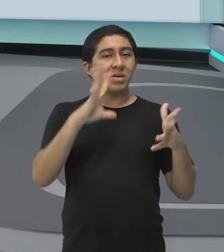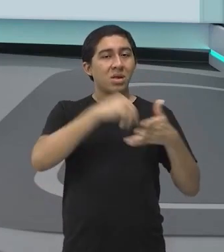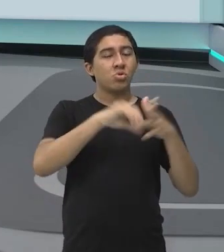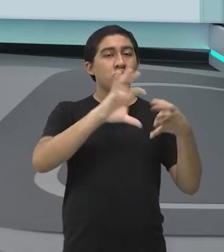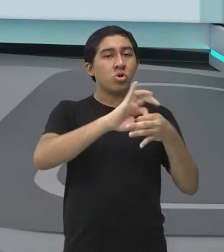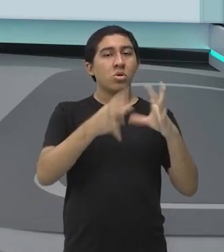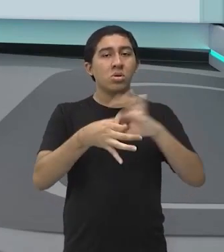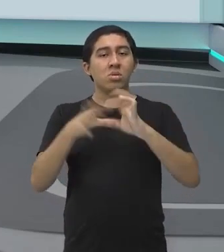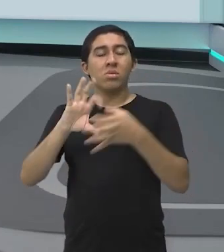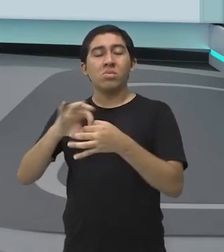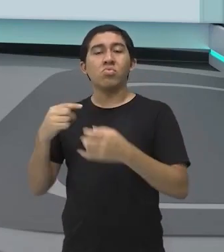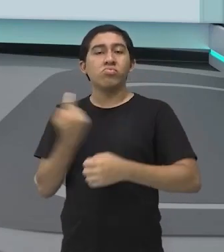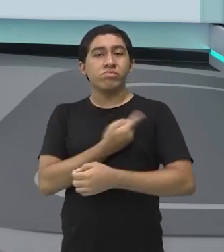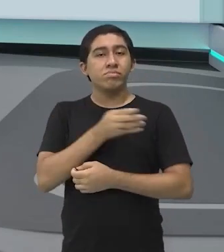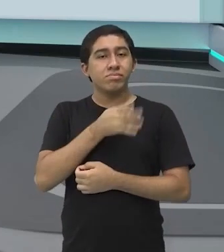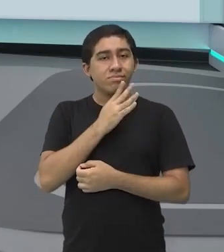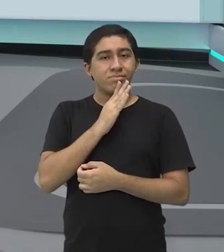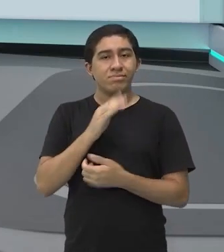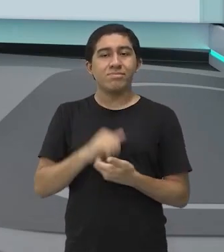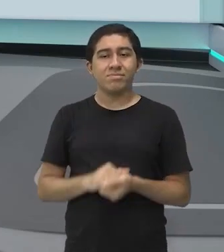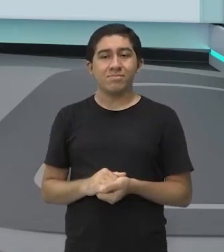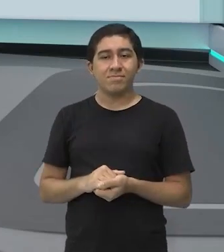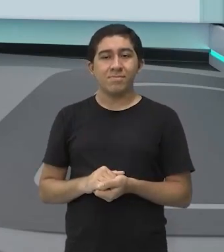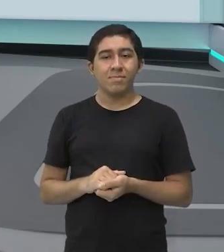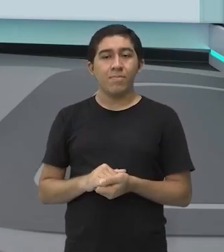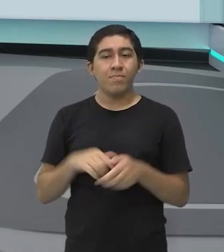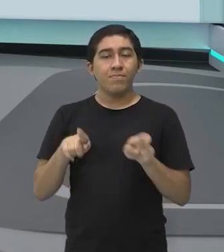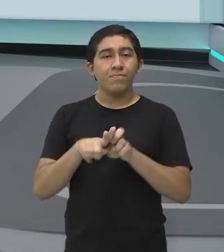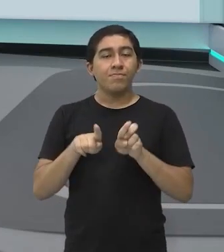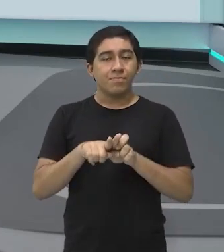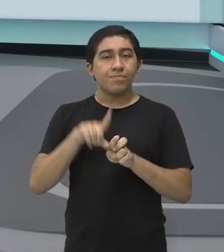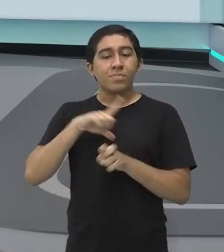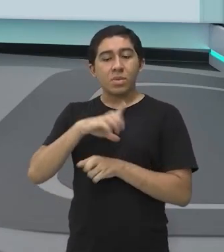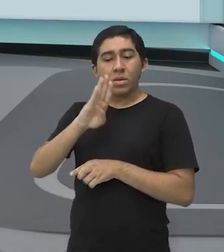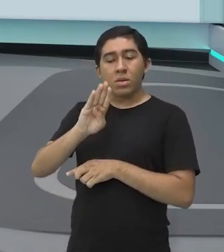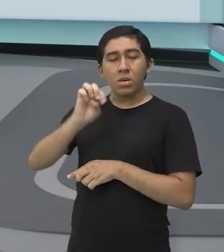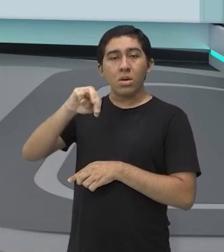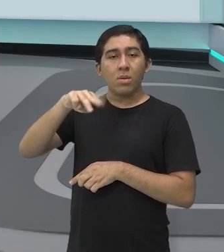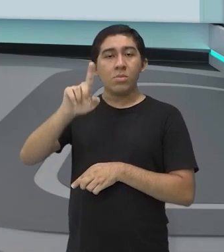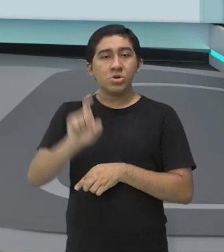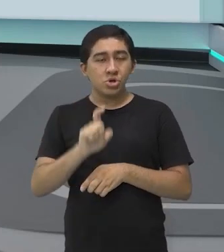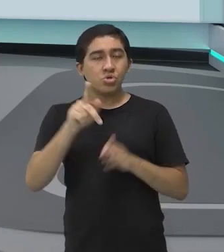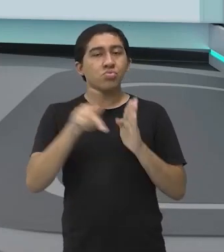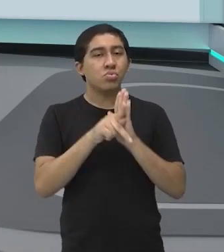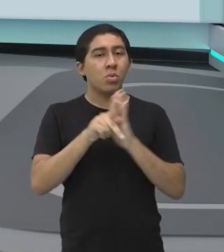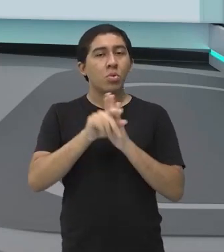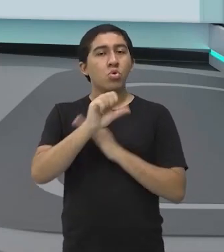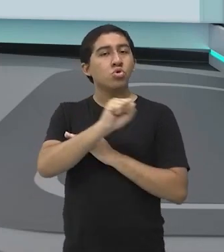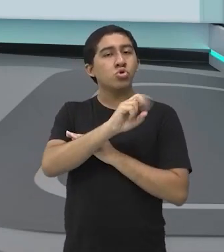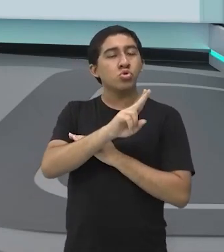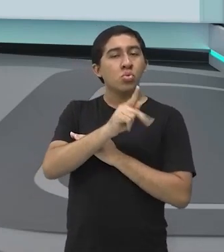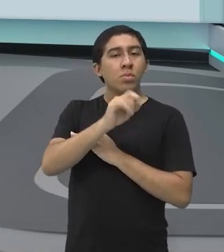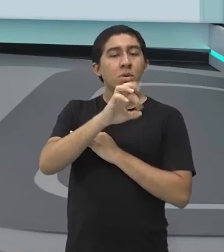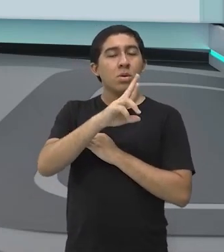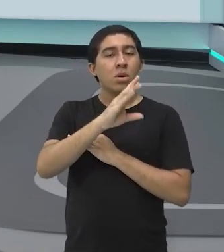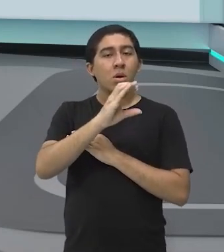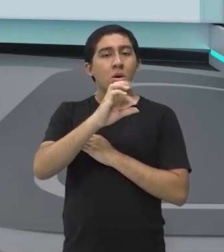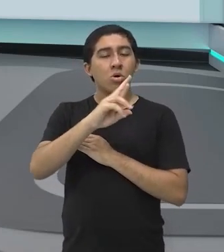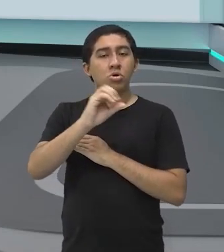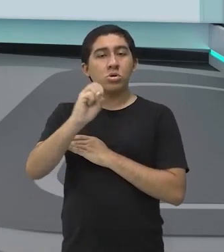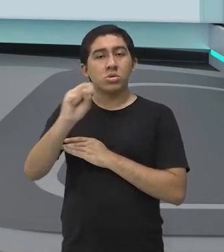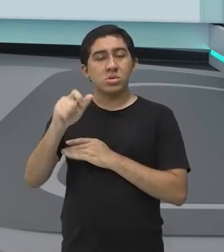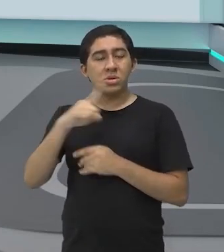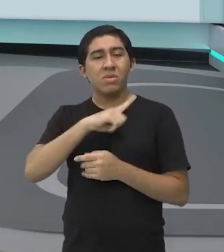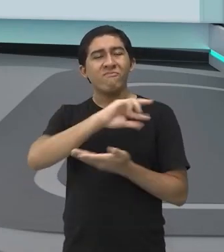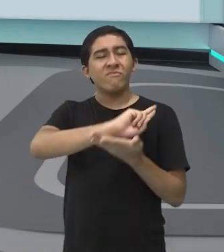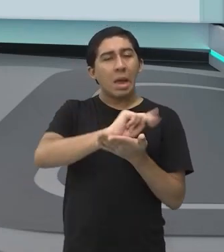ao longo das cartelas. Além do BMX disputado no formato Supercross, com corridas em pistas ali com